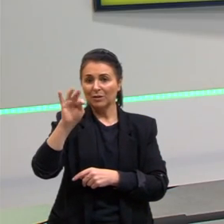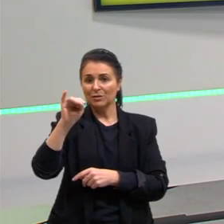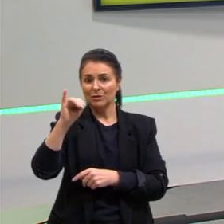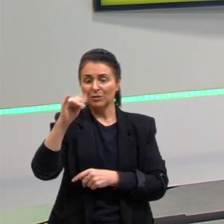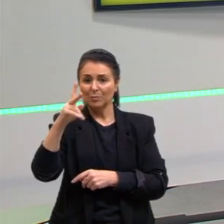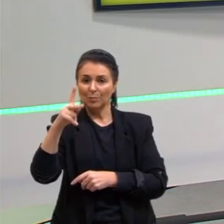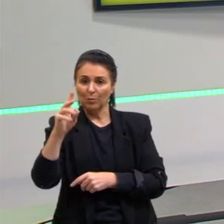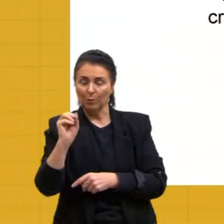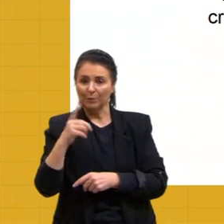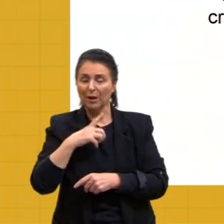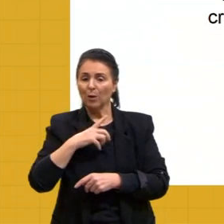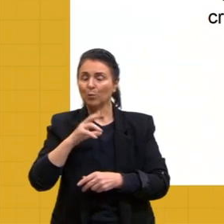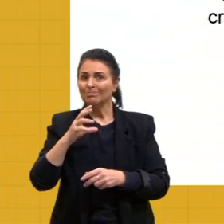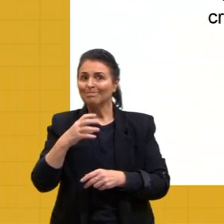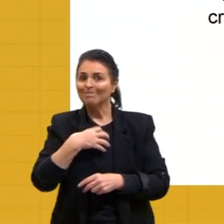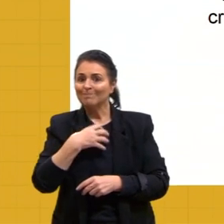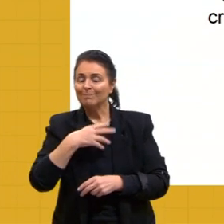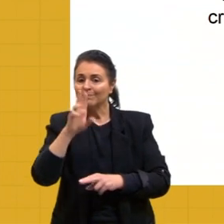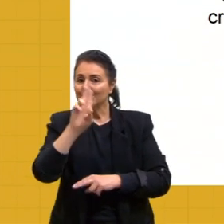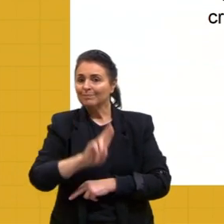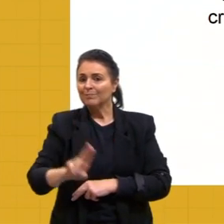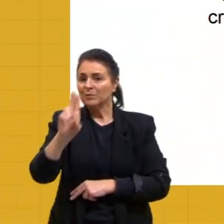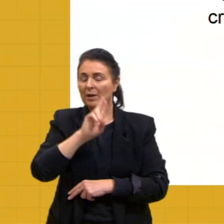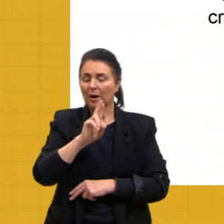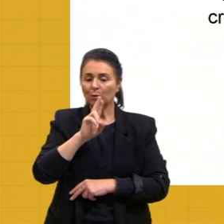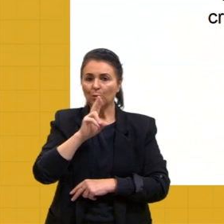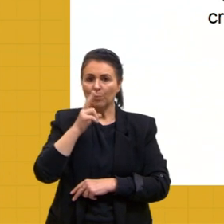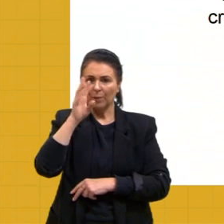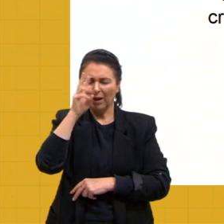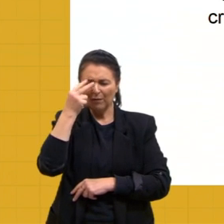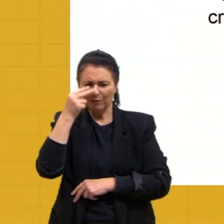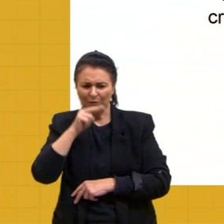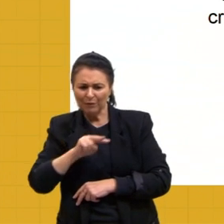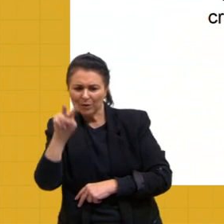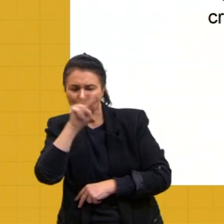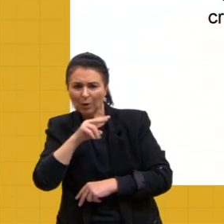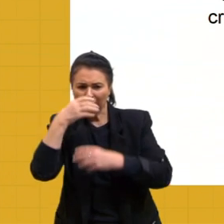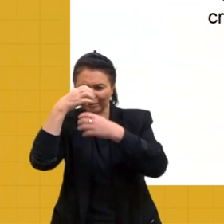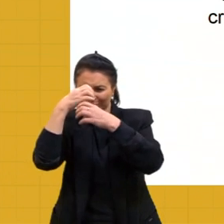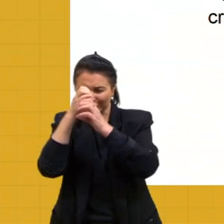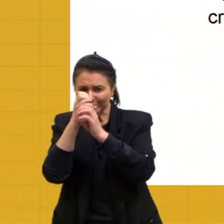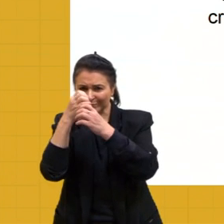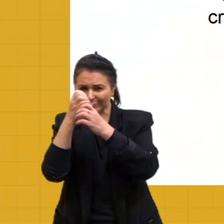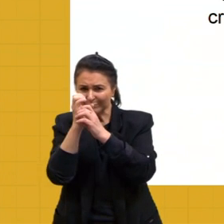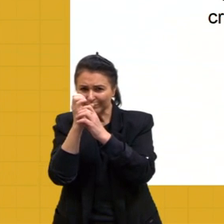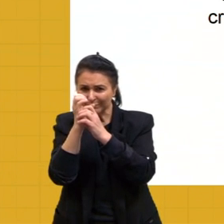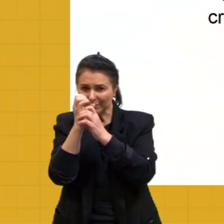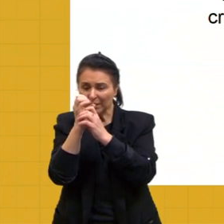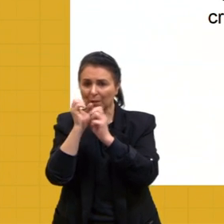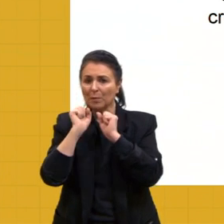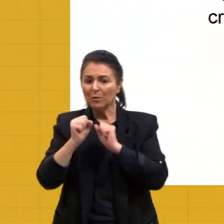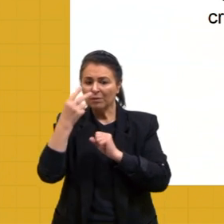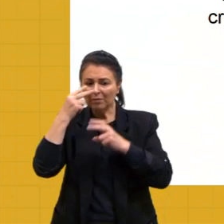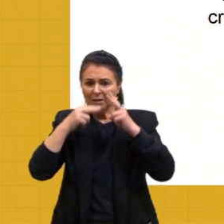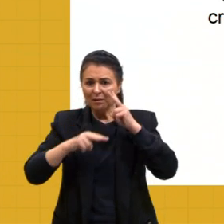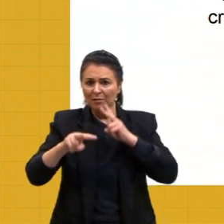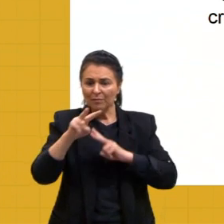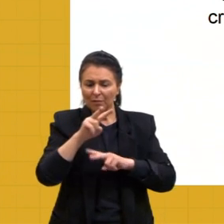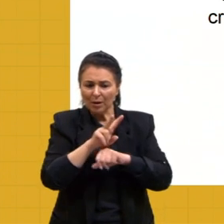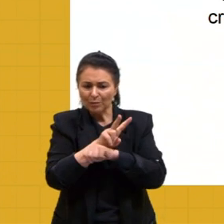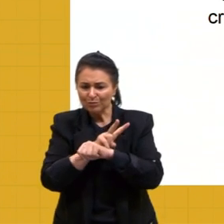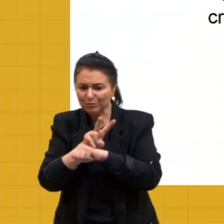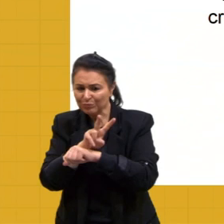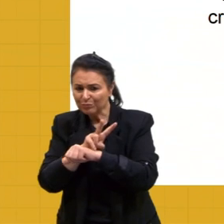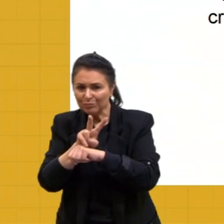técnica utilizada para a visualização, para a gente poder enxergar e também verificar